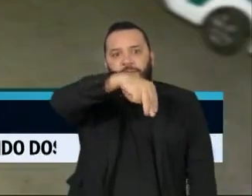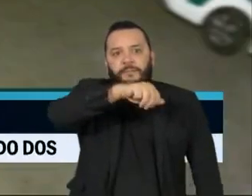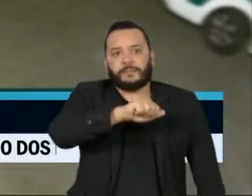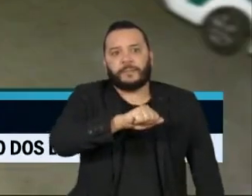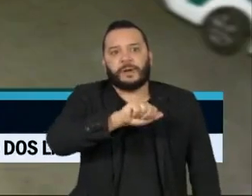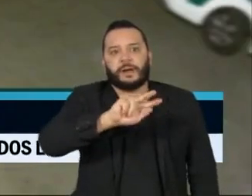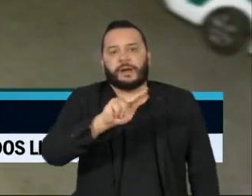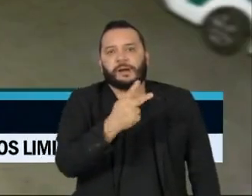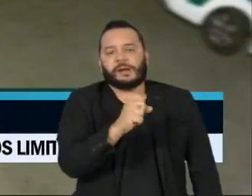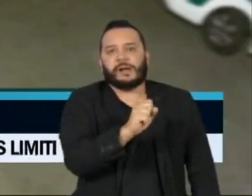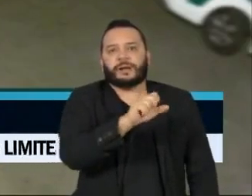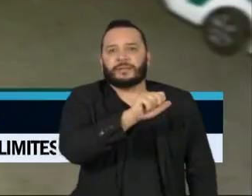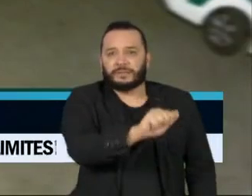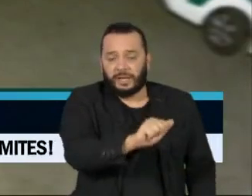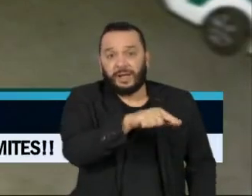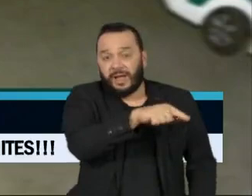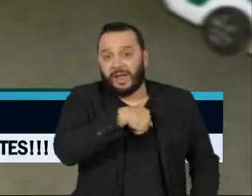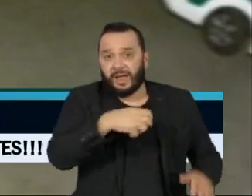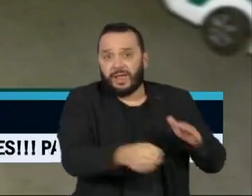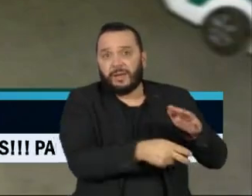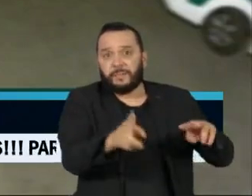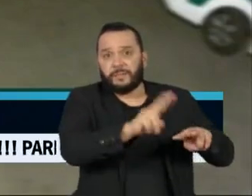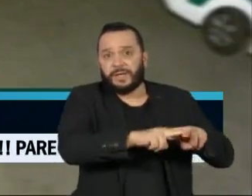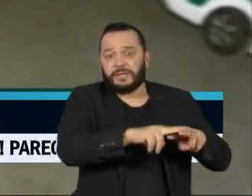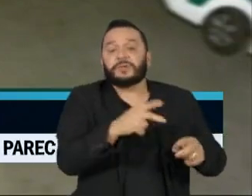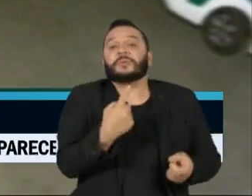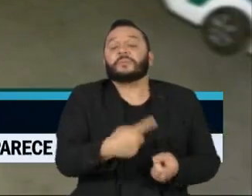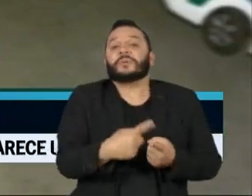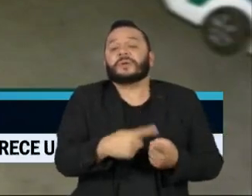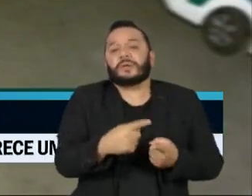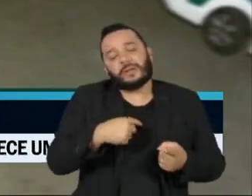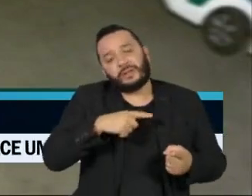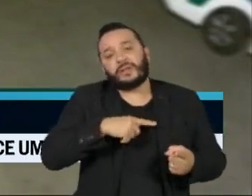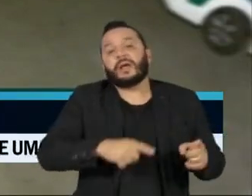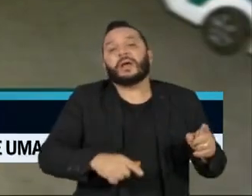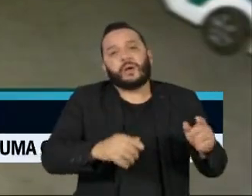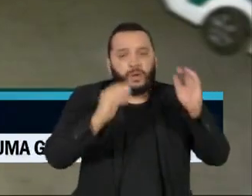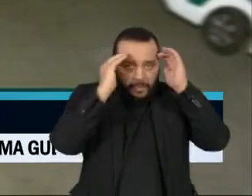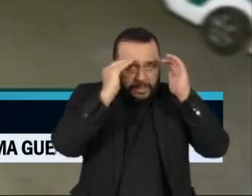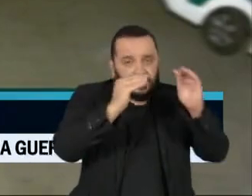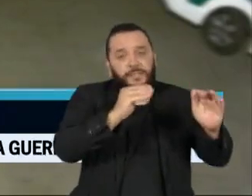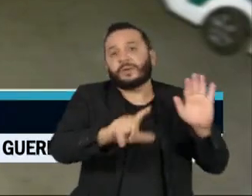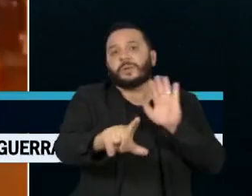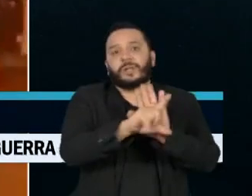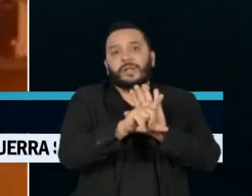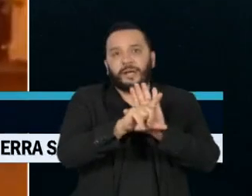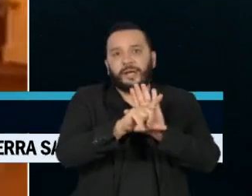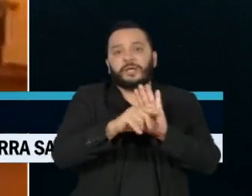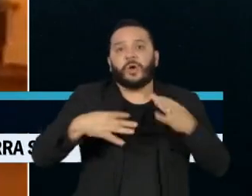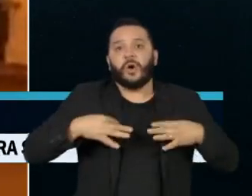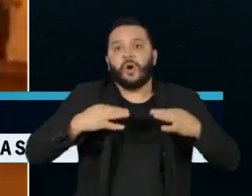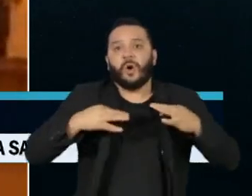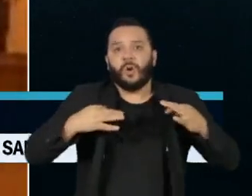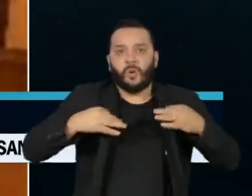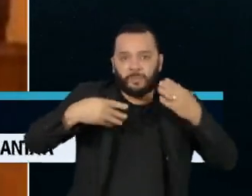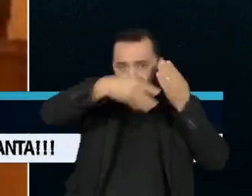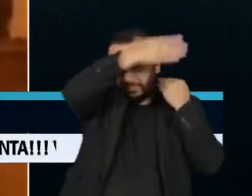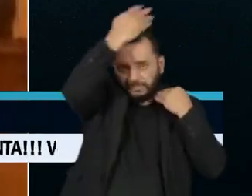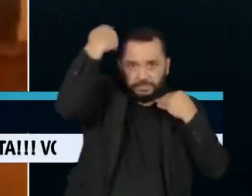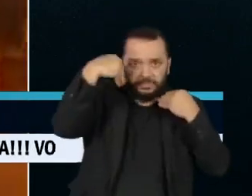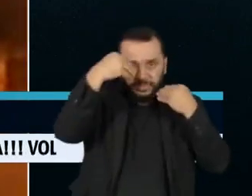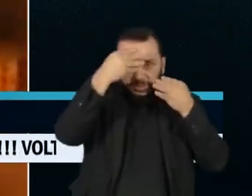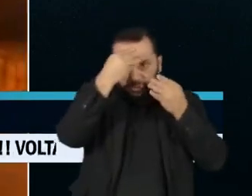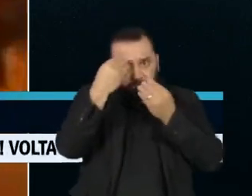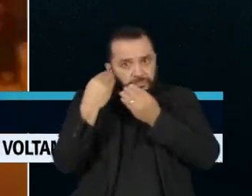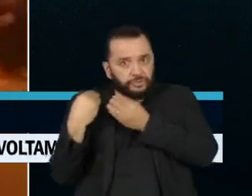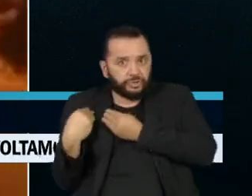da Polícia de Costumes por supostamente violar o rígido Código de Vestimenta que vigora no país. A morte de Amini, em meados de